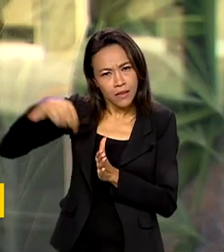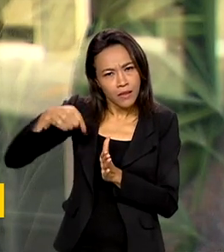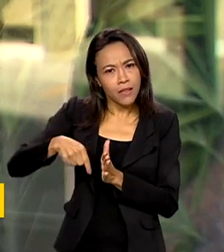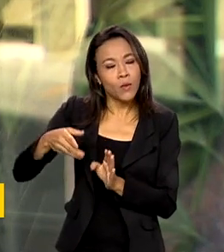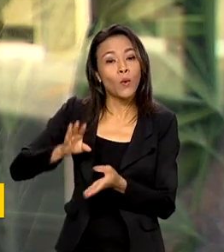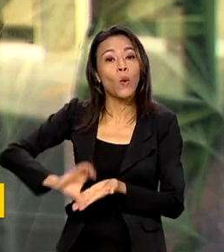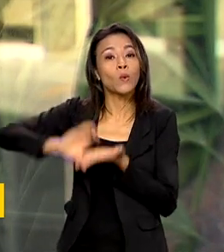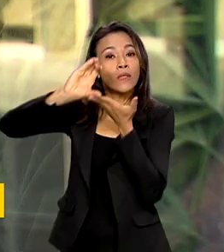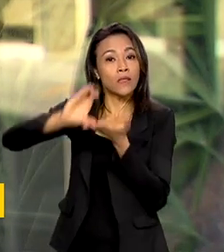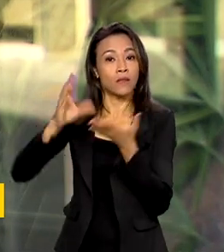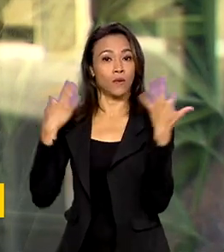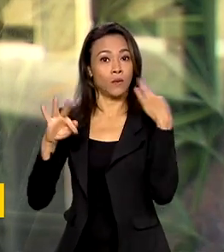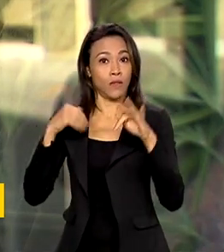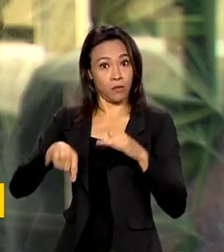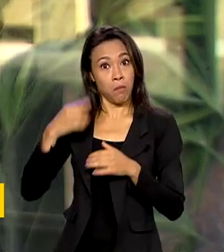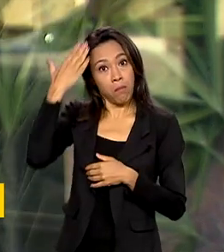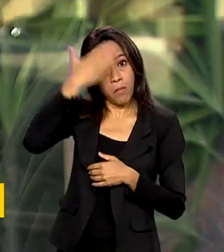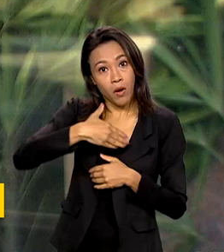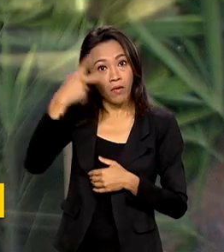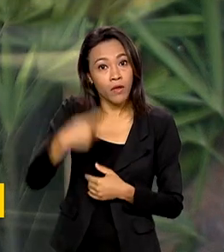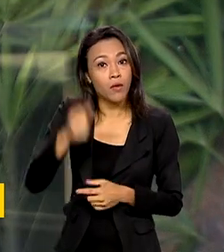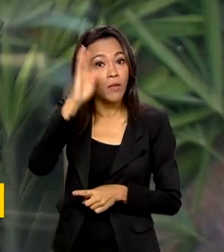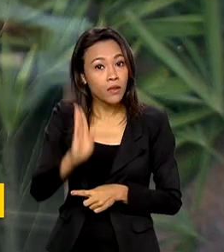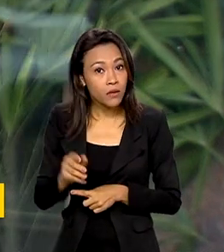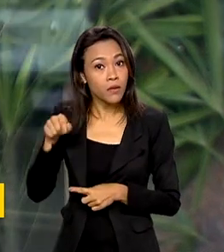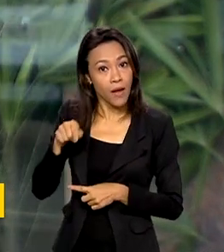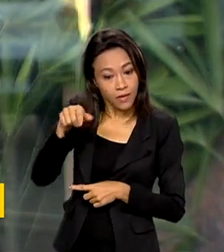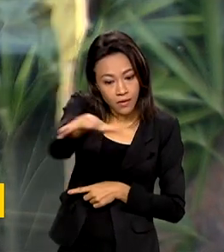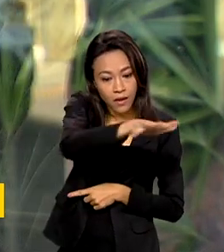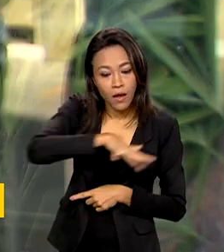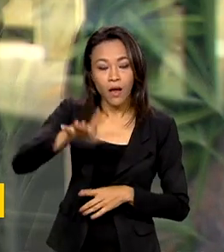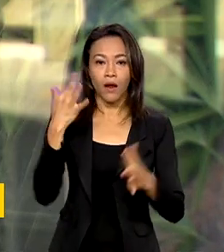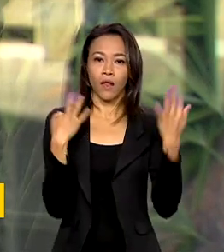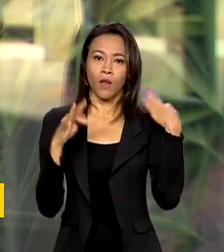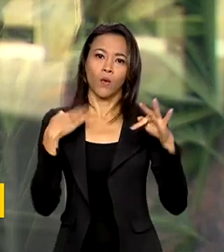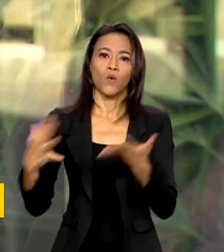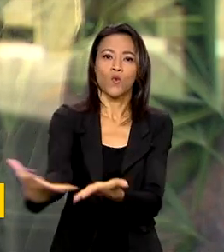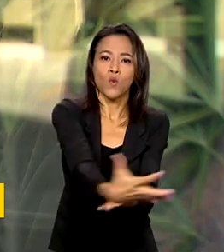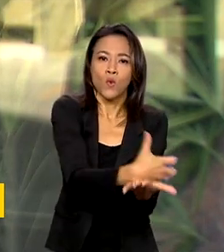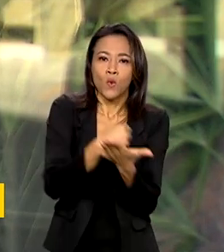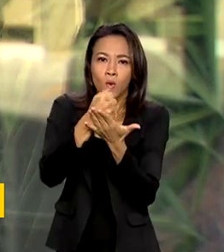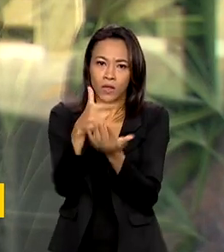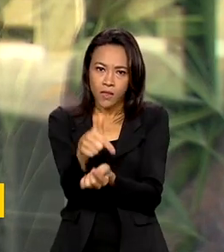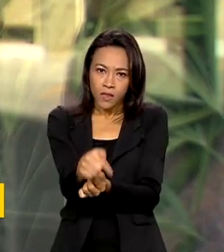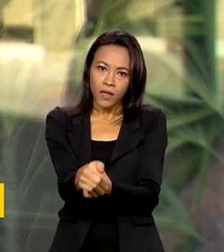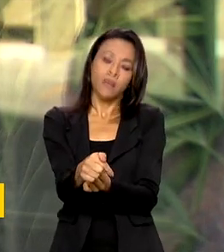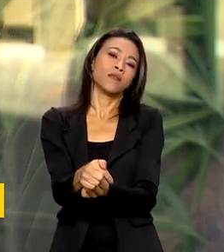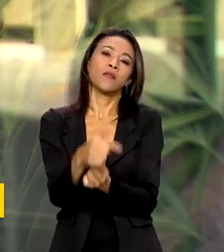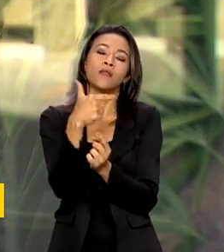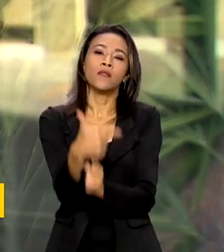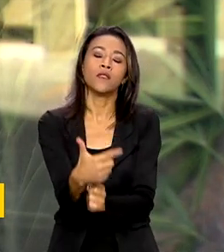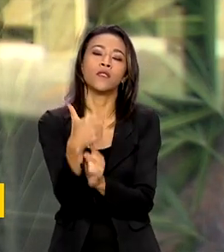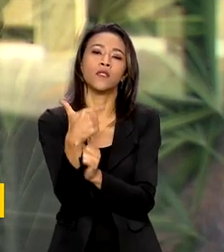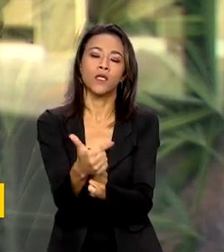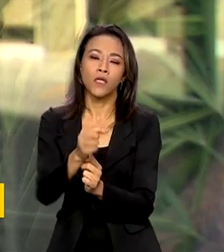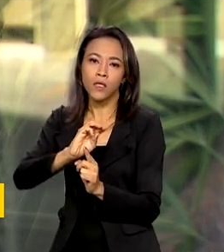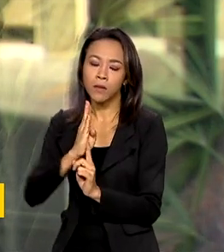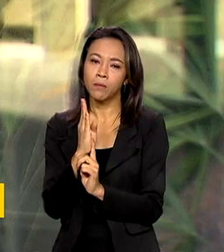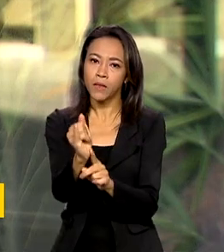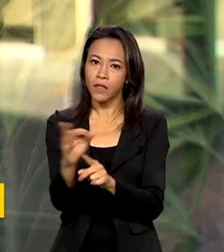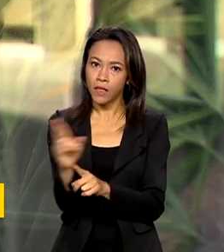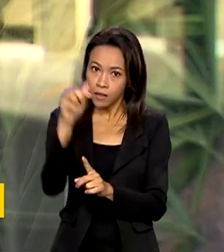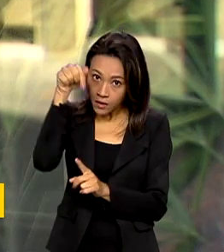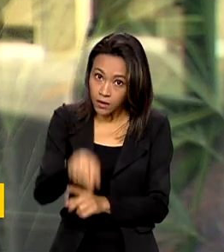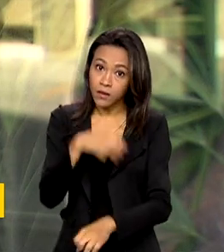revela que no Brasil, o setor deverá arrecadar 752 bilhões de reais em 2023.